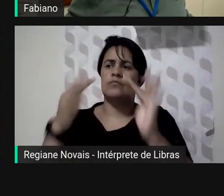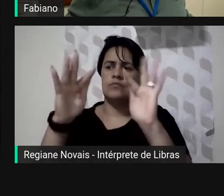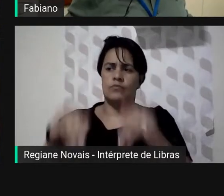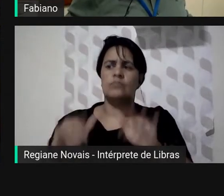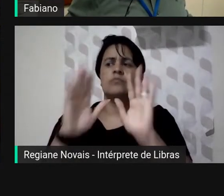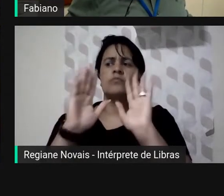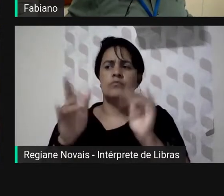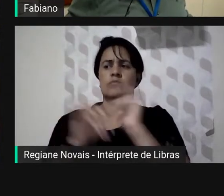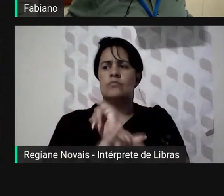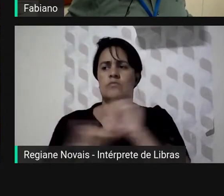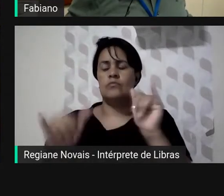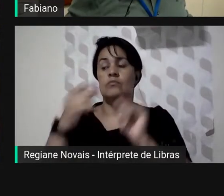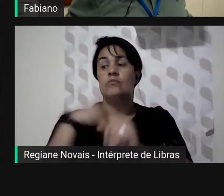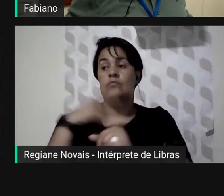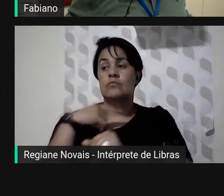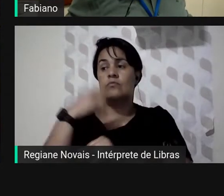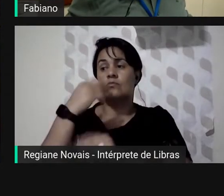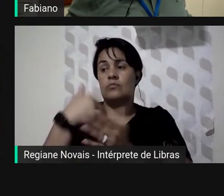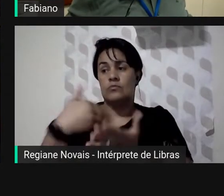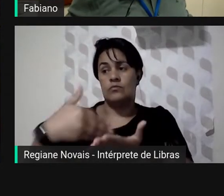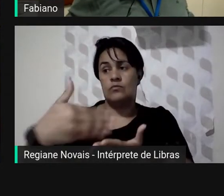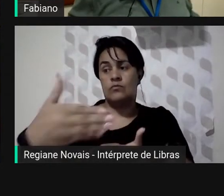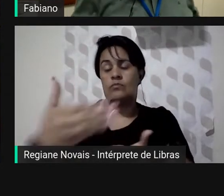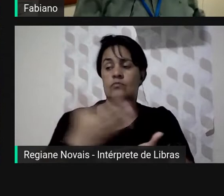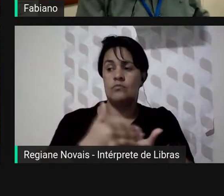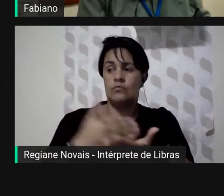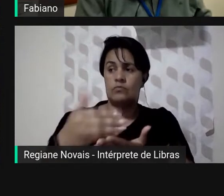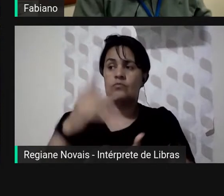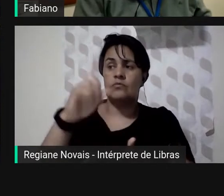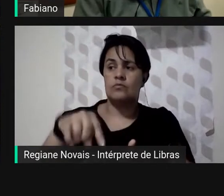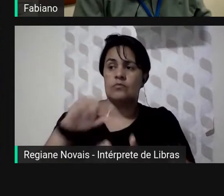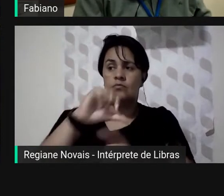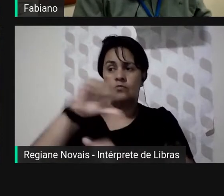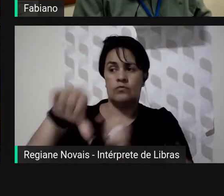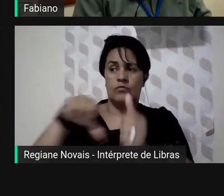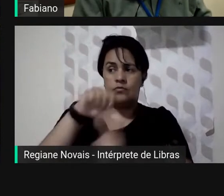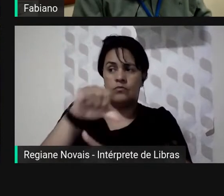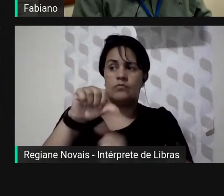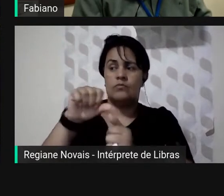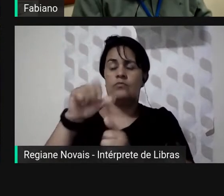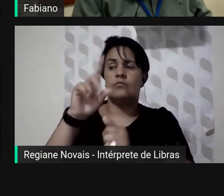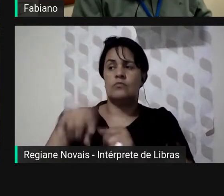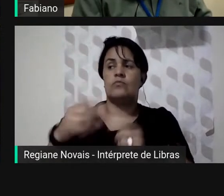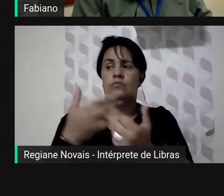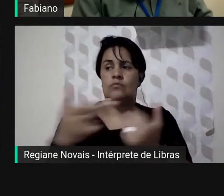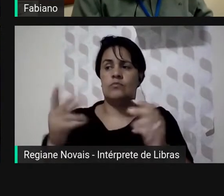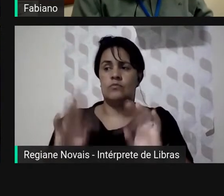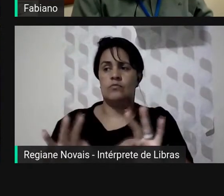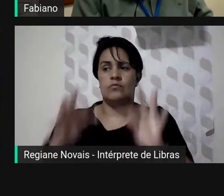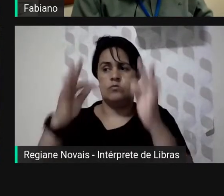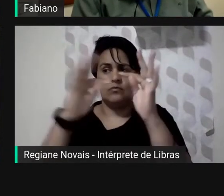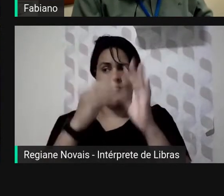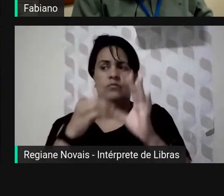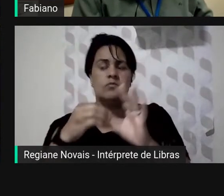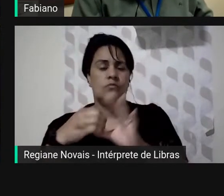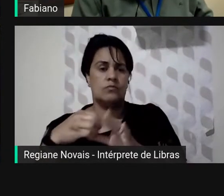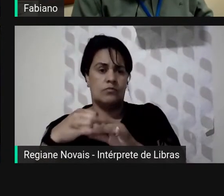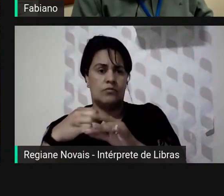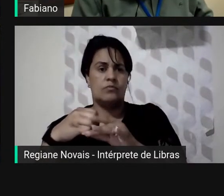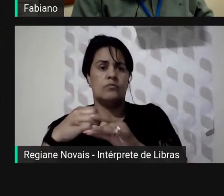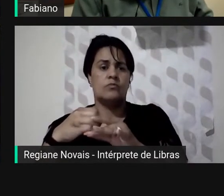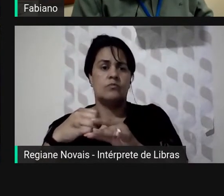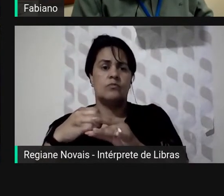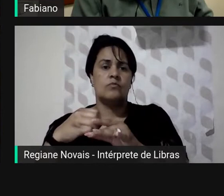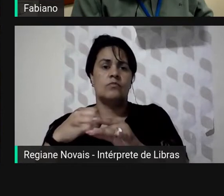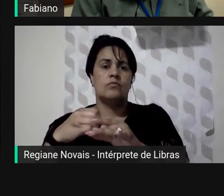a iniciativa atual de modernização tecnológica para aquilo que é feito atualmente e doravante